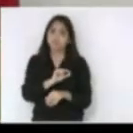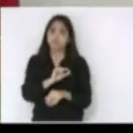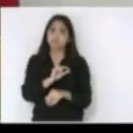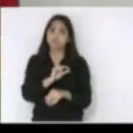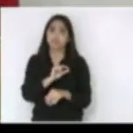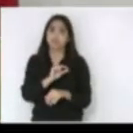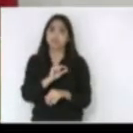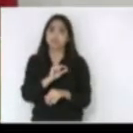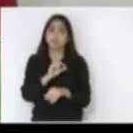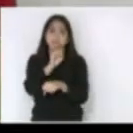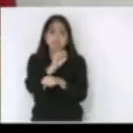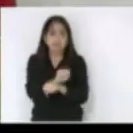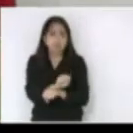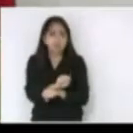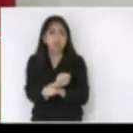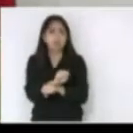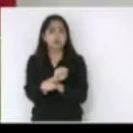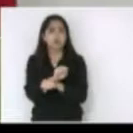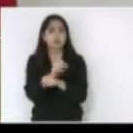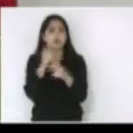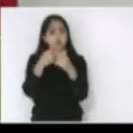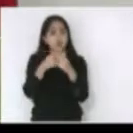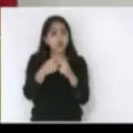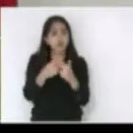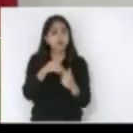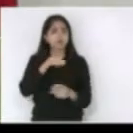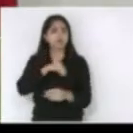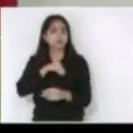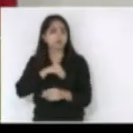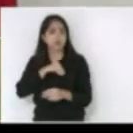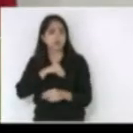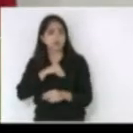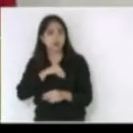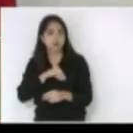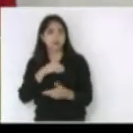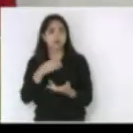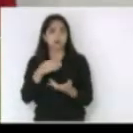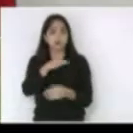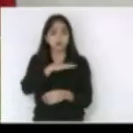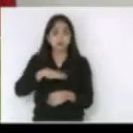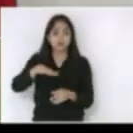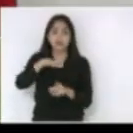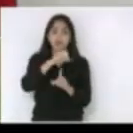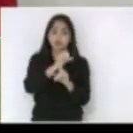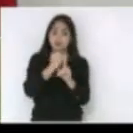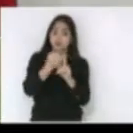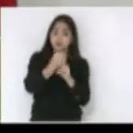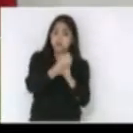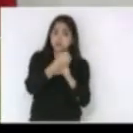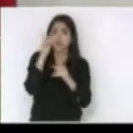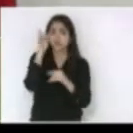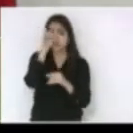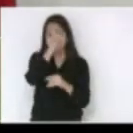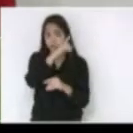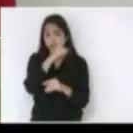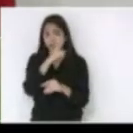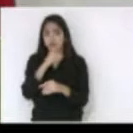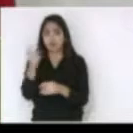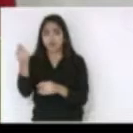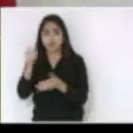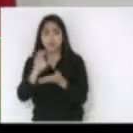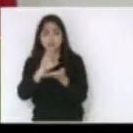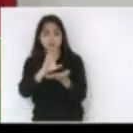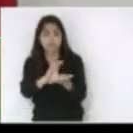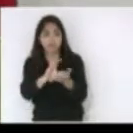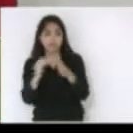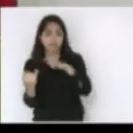servidores congelar investimentos em setores sociais dificultar empréstimos para